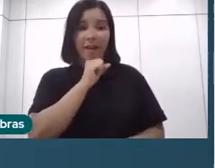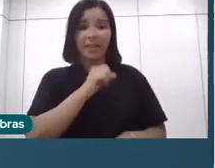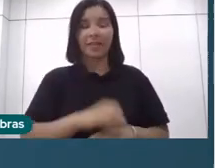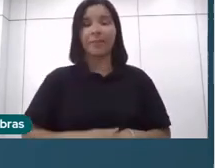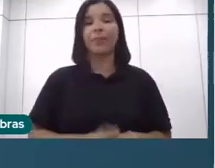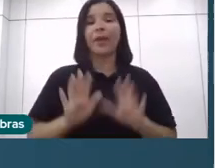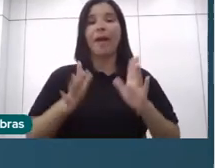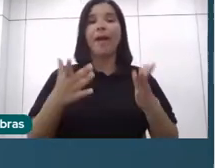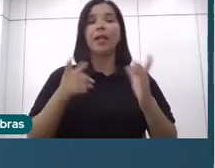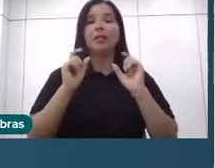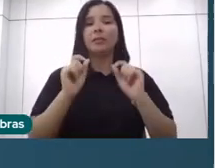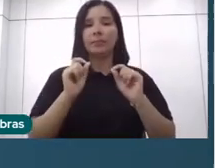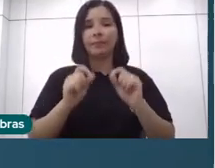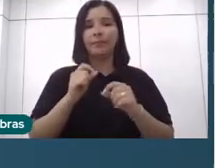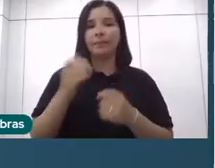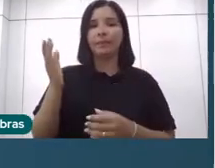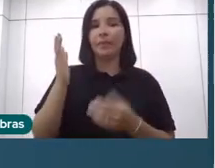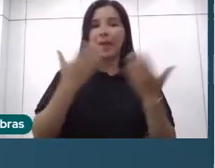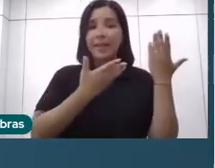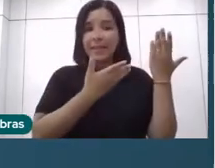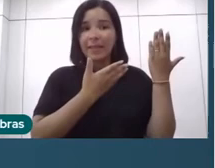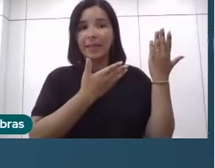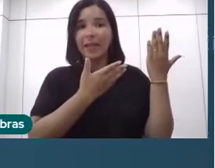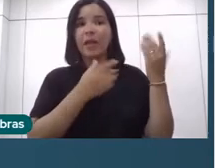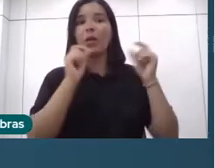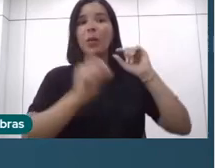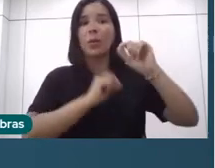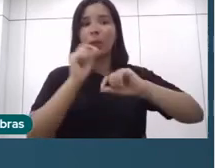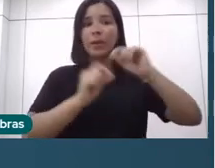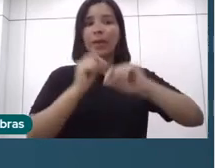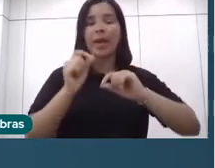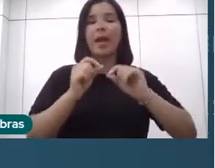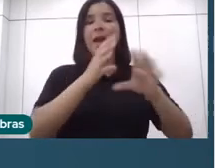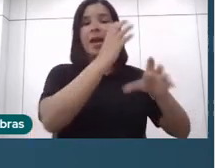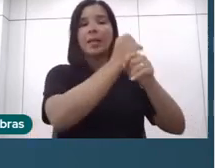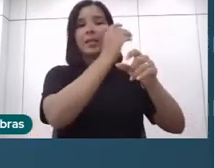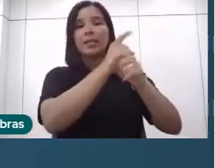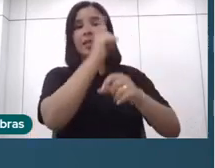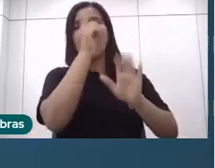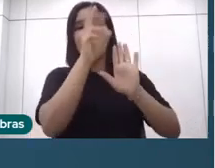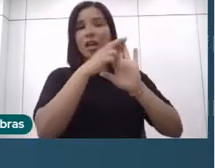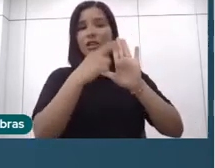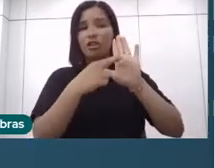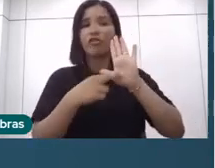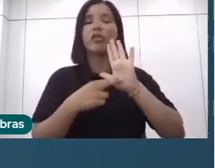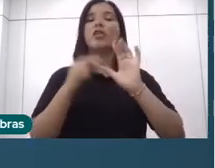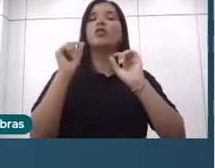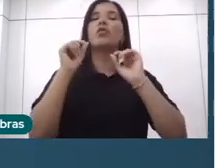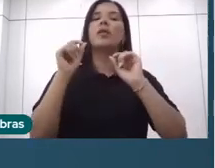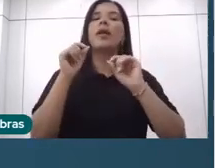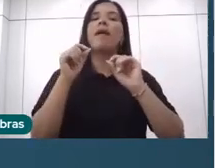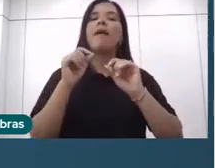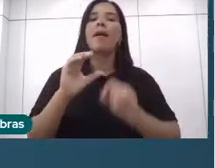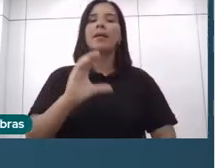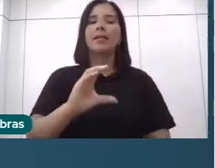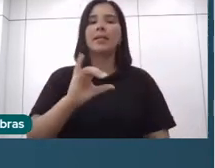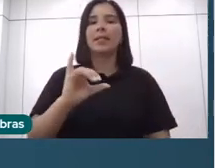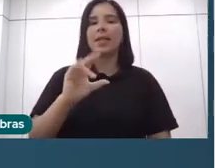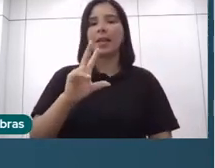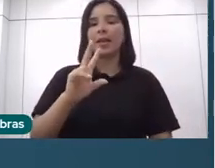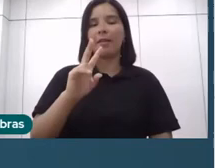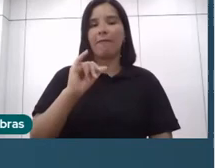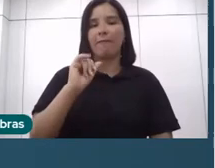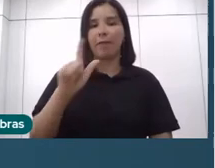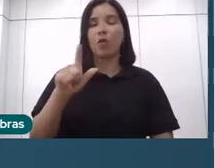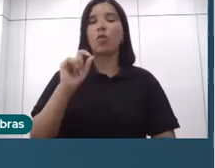Aqui, é uma... Essa a ficou discutindo bastante, esse aqui, né? Esse registro, porque, de fato, é Estado civil, então, casado é quem